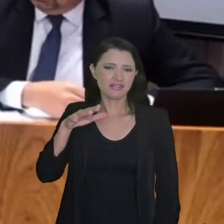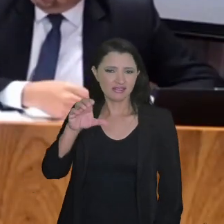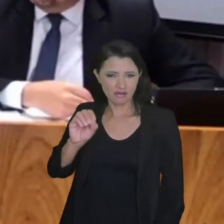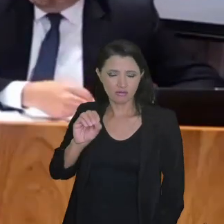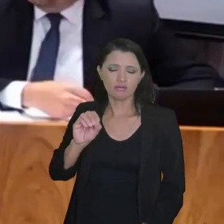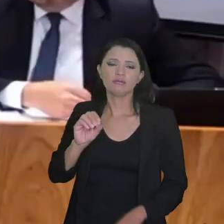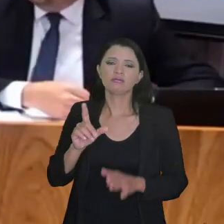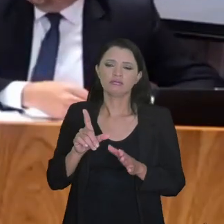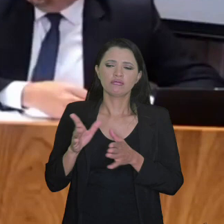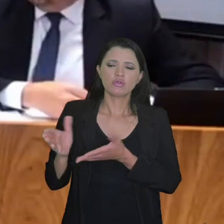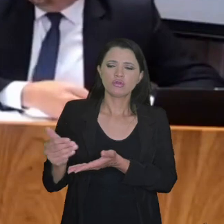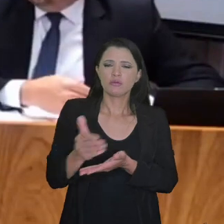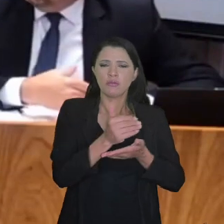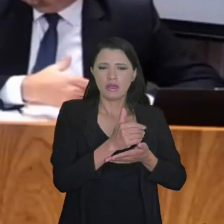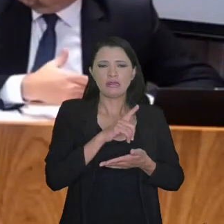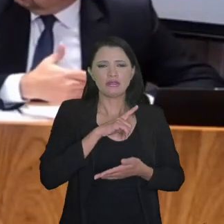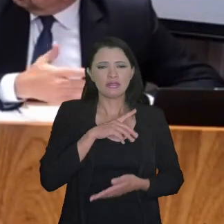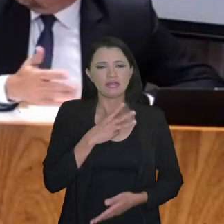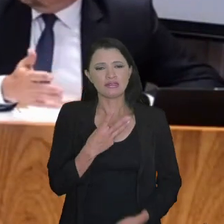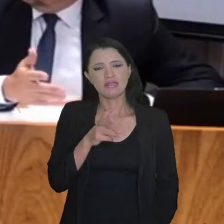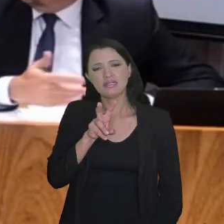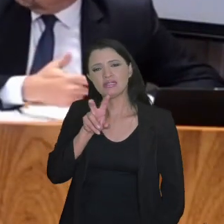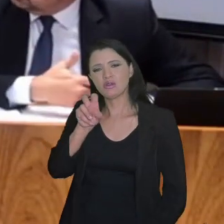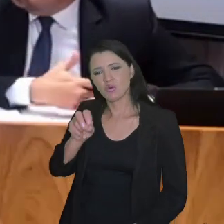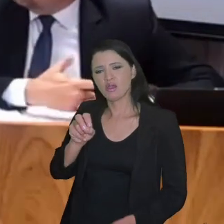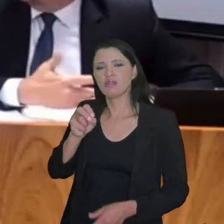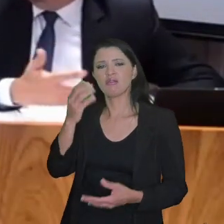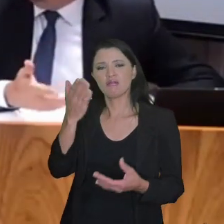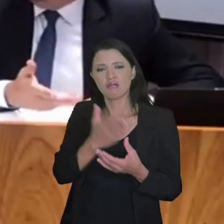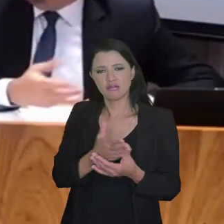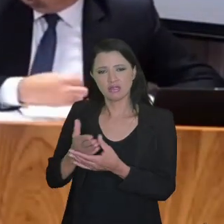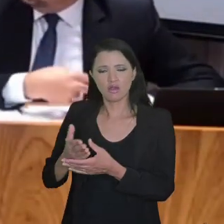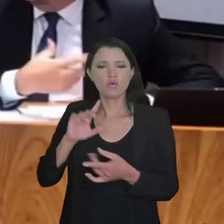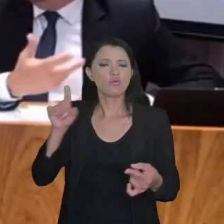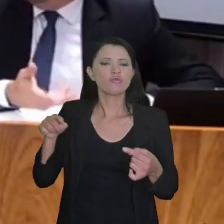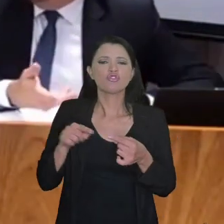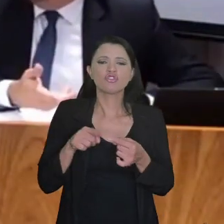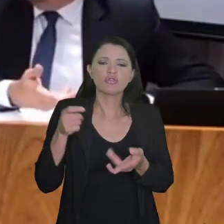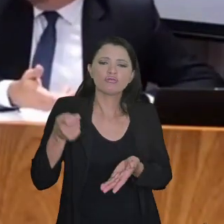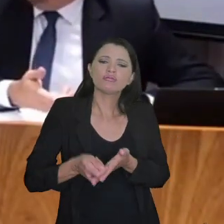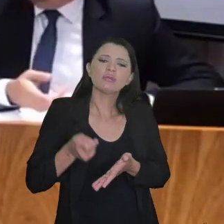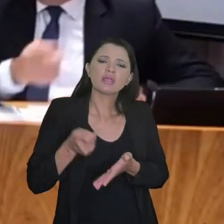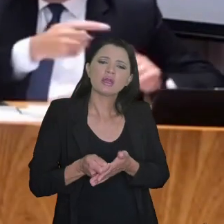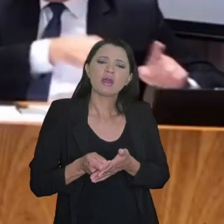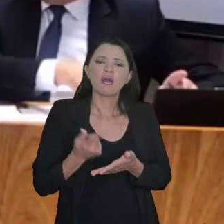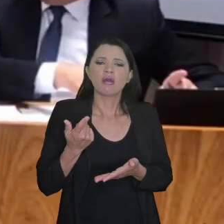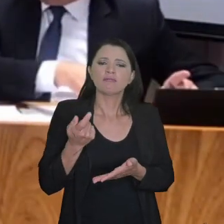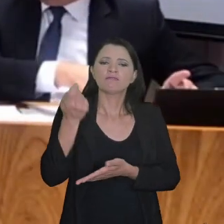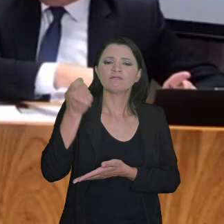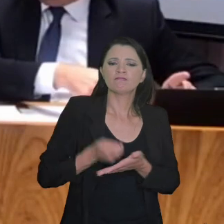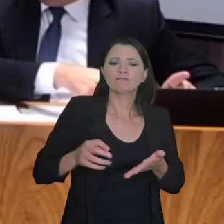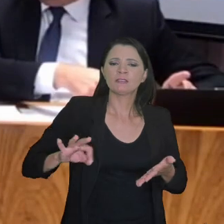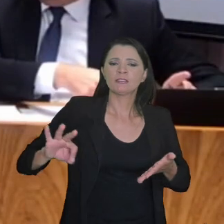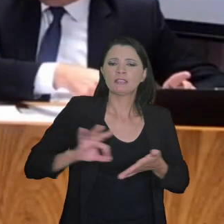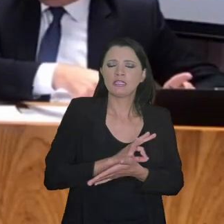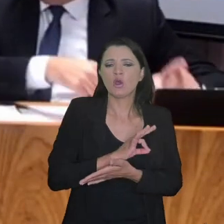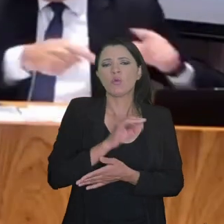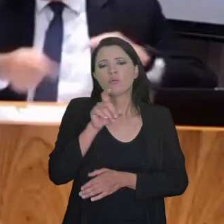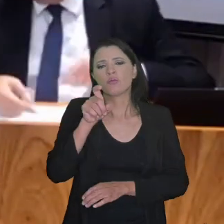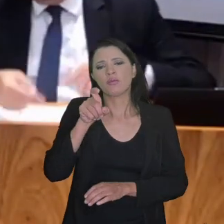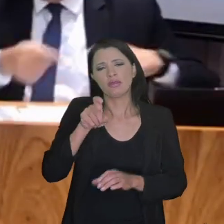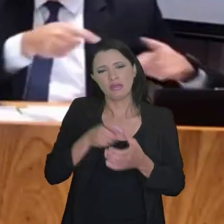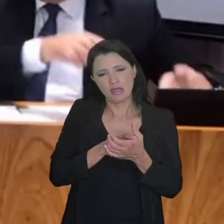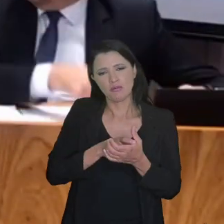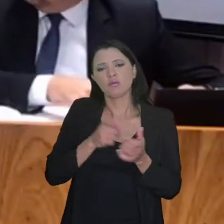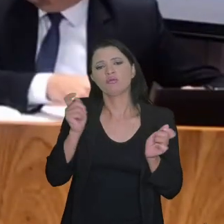levantamento, houve cerca de 350 ações que tinham por objeto obrigar a